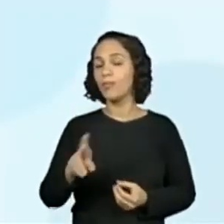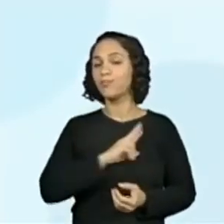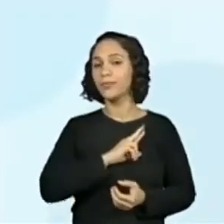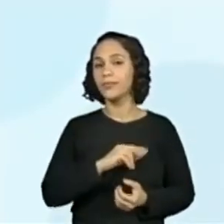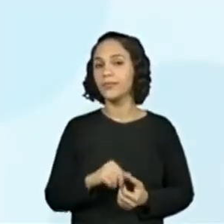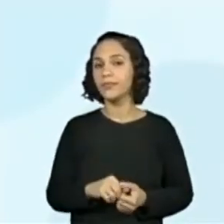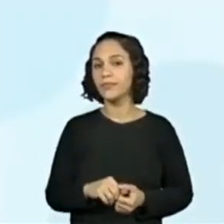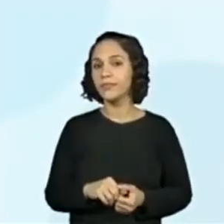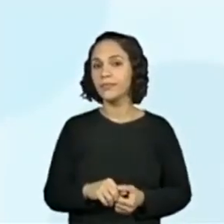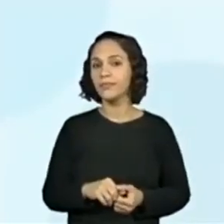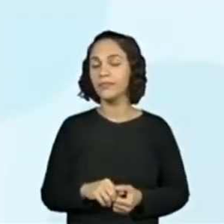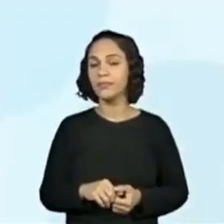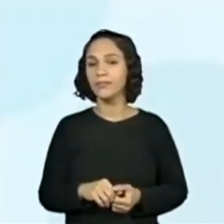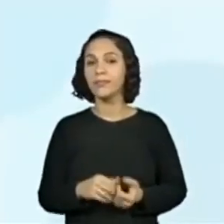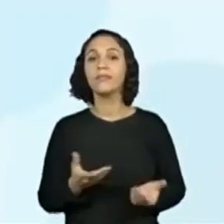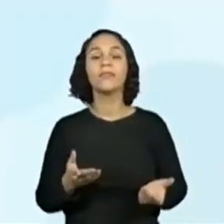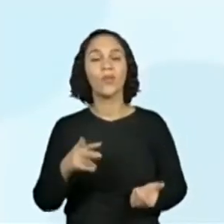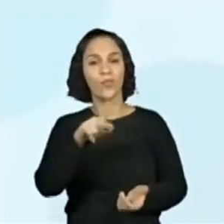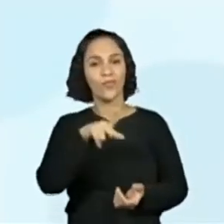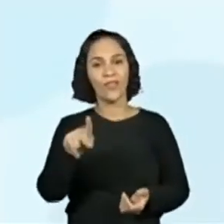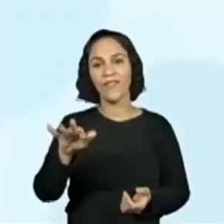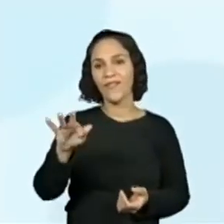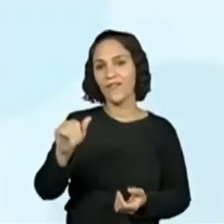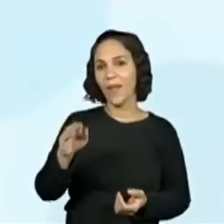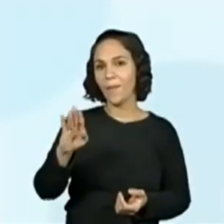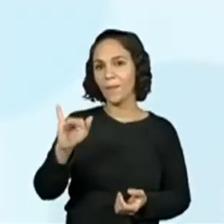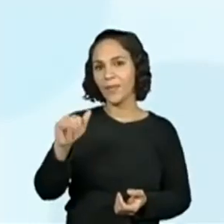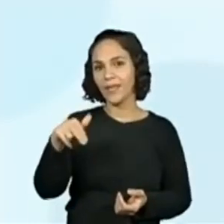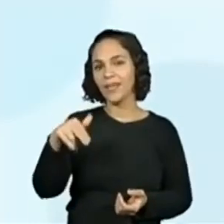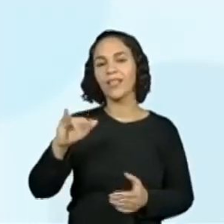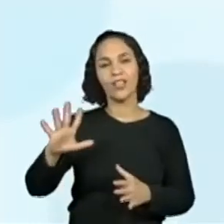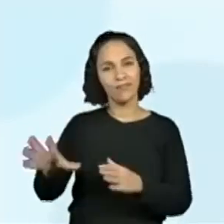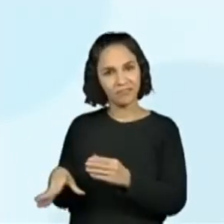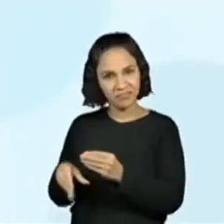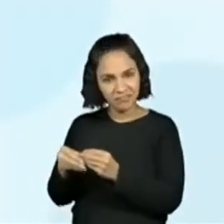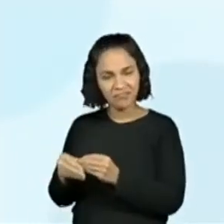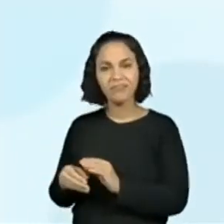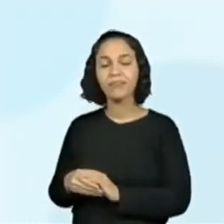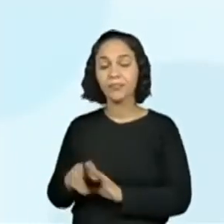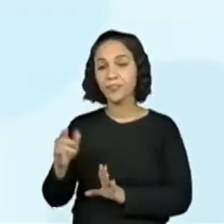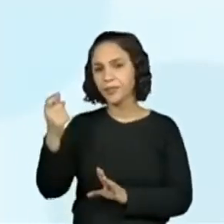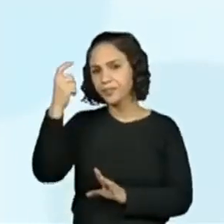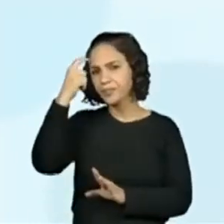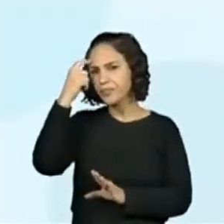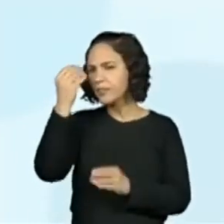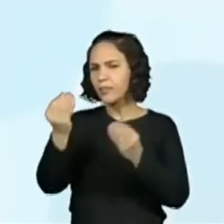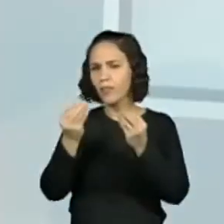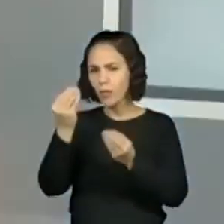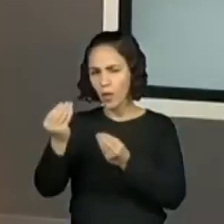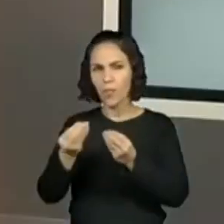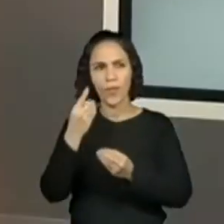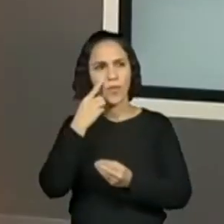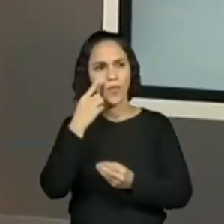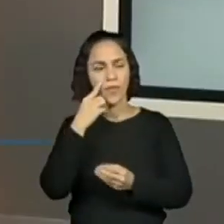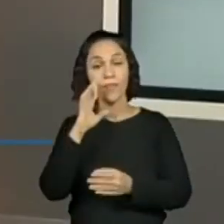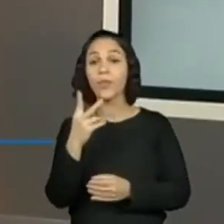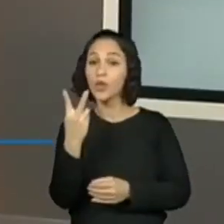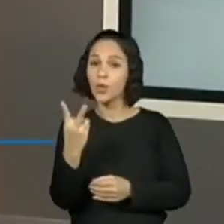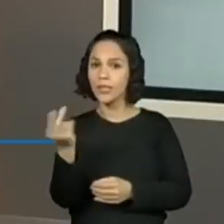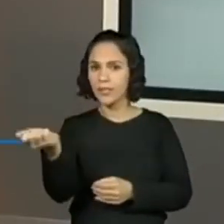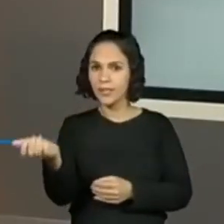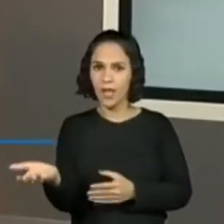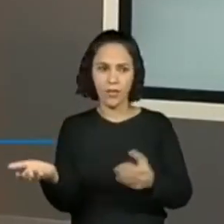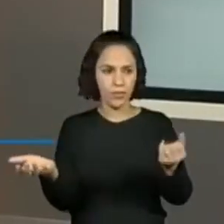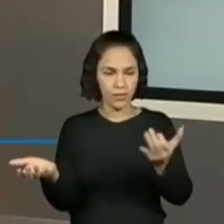Qual é a probabilidade? Ó, a Profabiana já deu uma contribuição. A gente tem que pensar assim, ó, vamos lá. Nós temos dois dados.